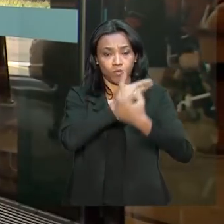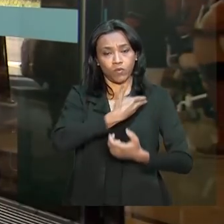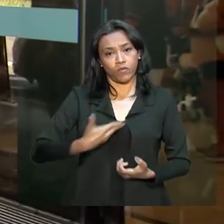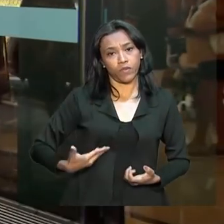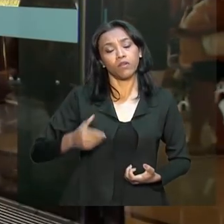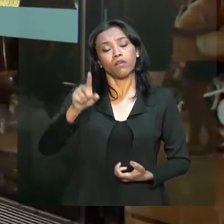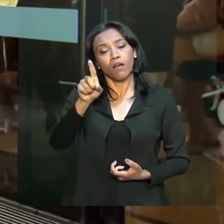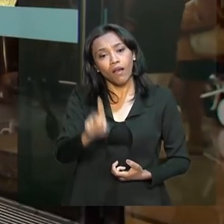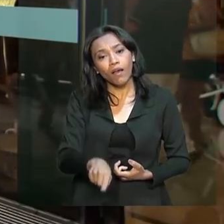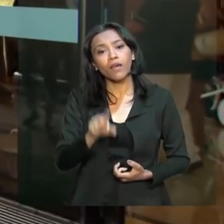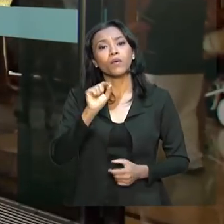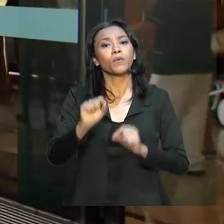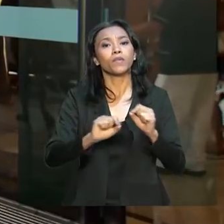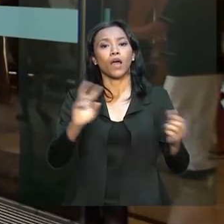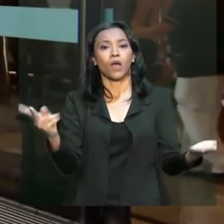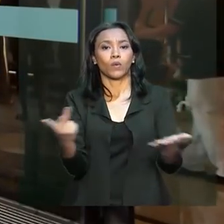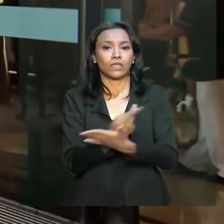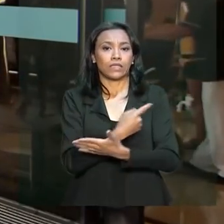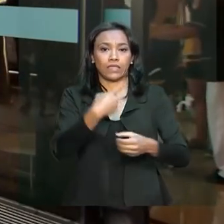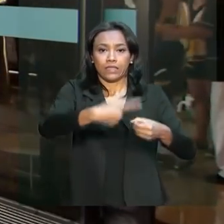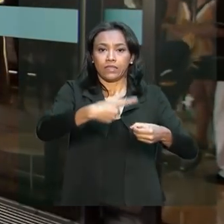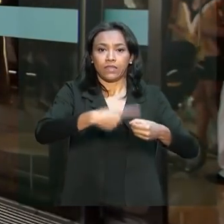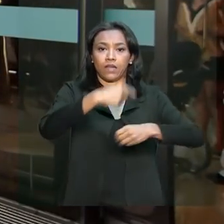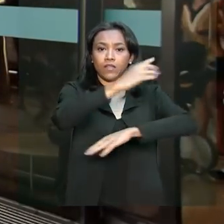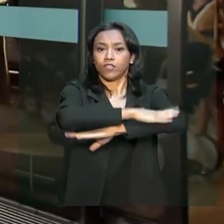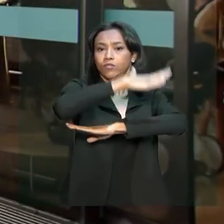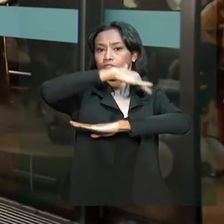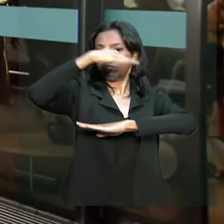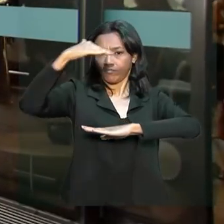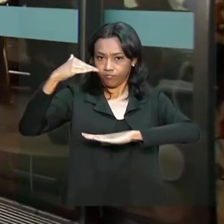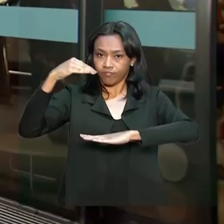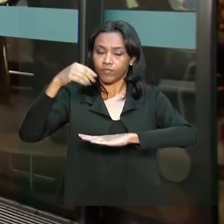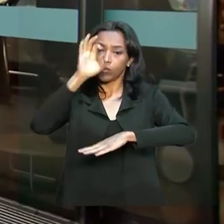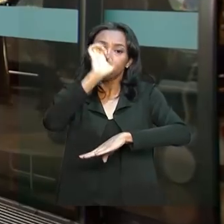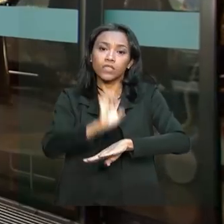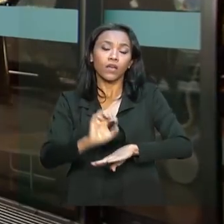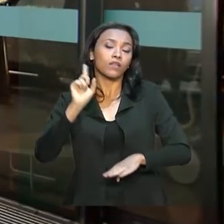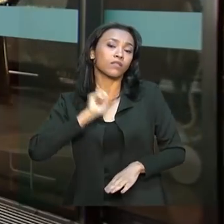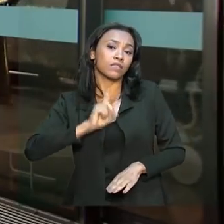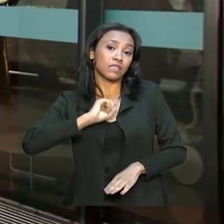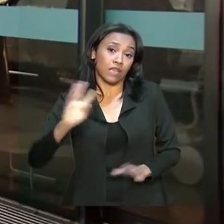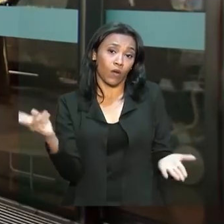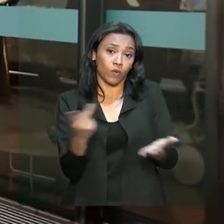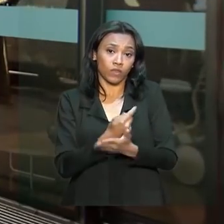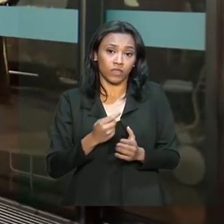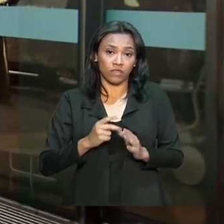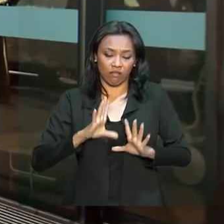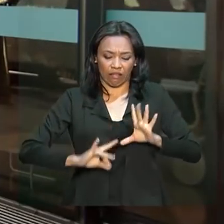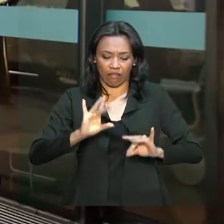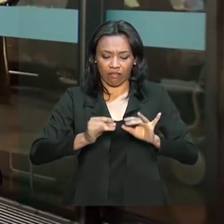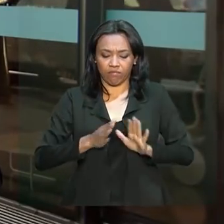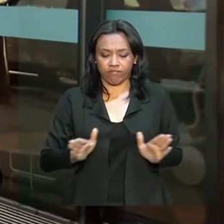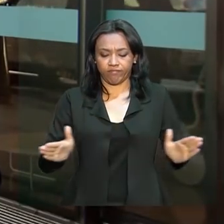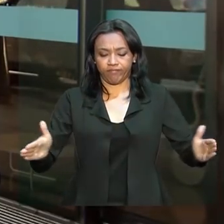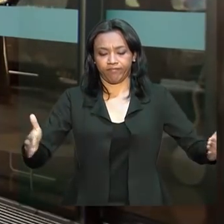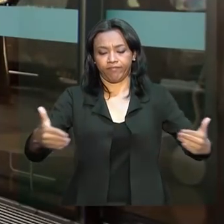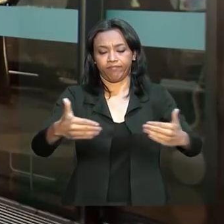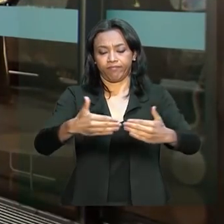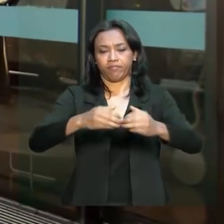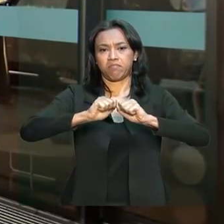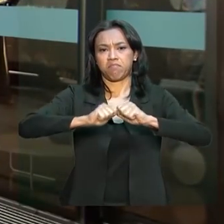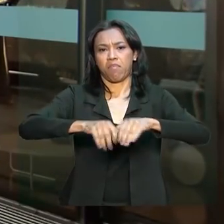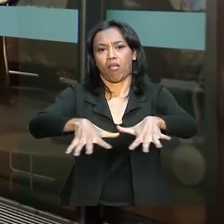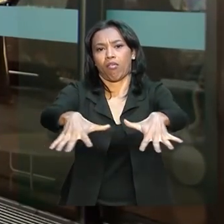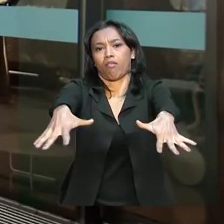a situação em Brumadinho, Minas Gerais, onde aconteceu o rompimento da barragem da Companhia Vale. A respeito